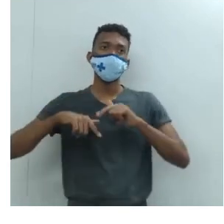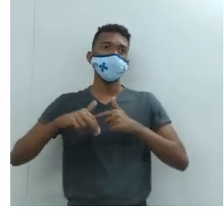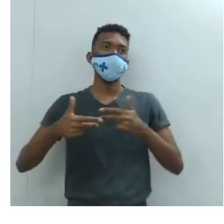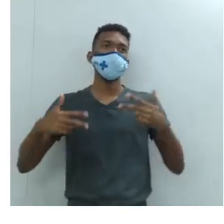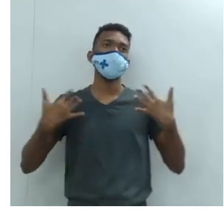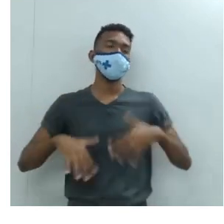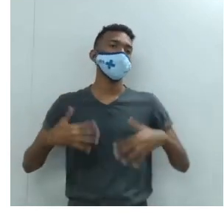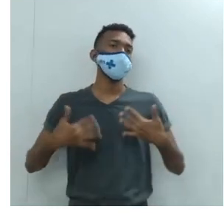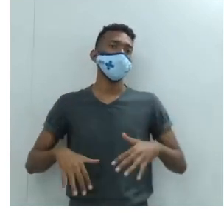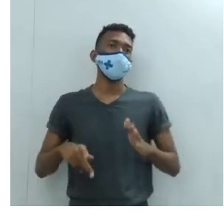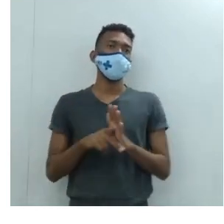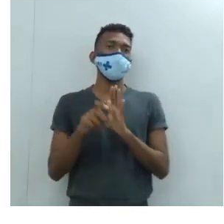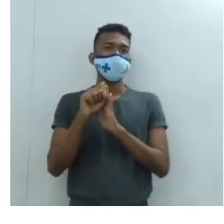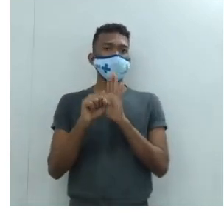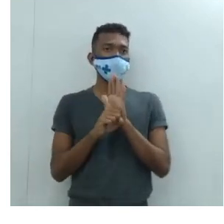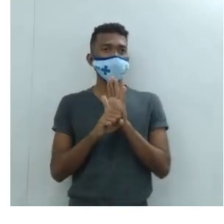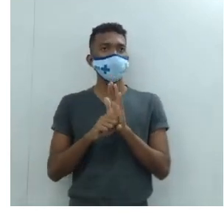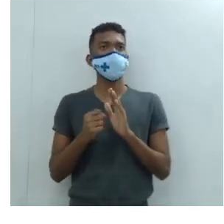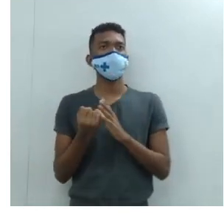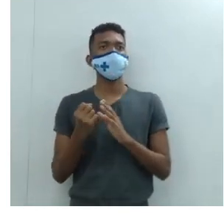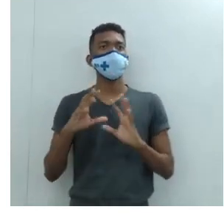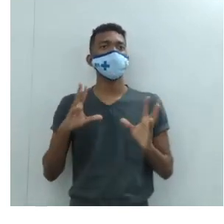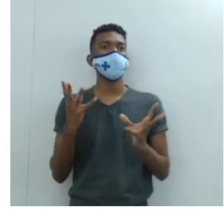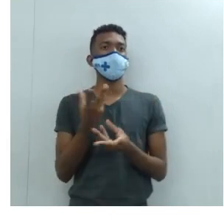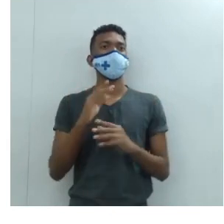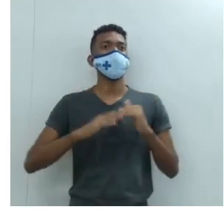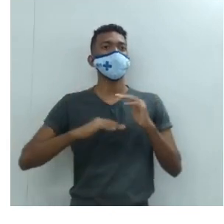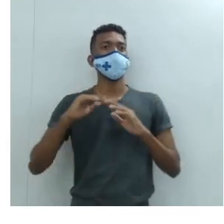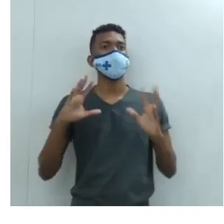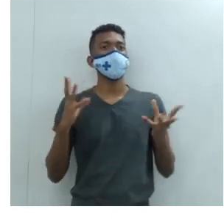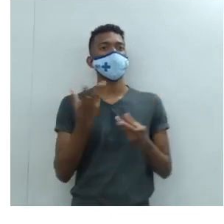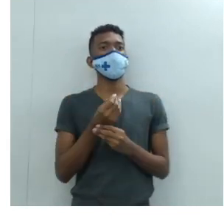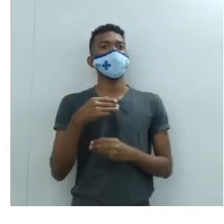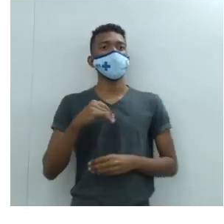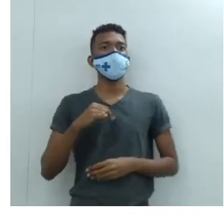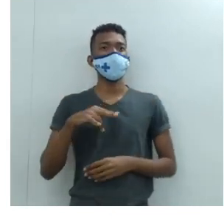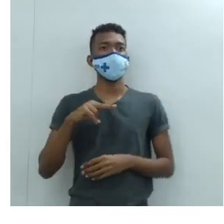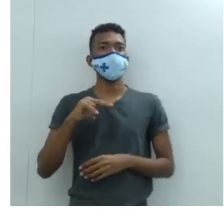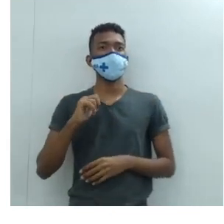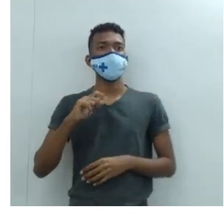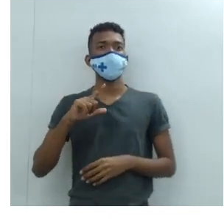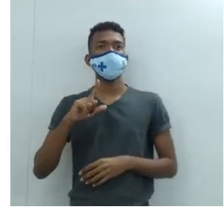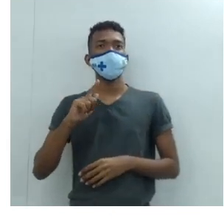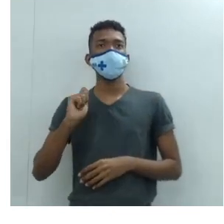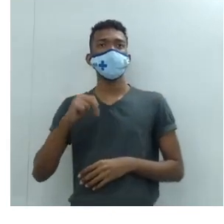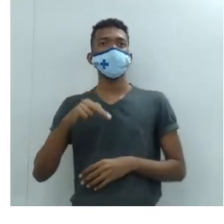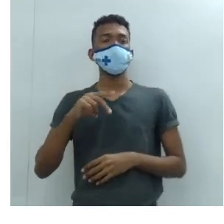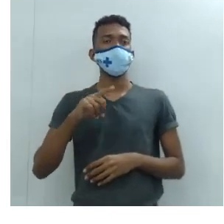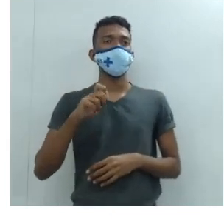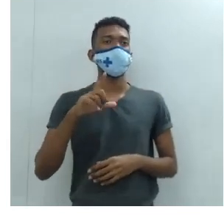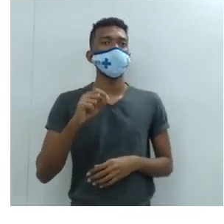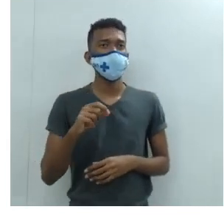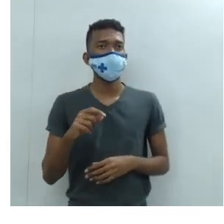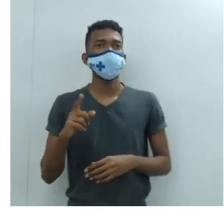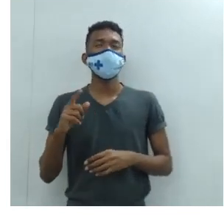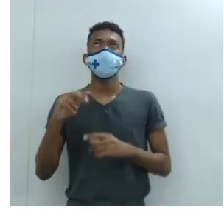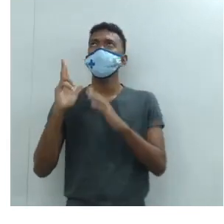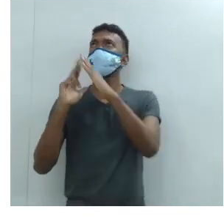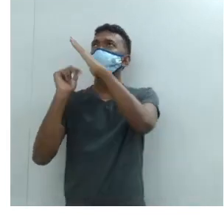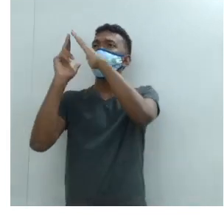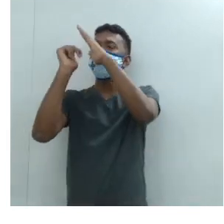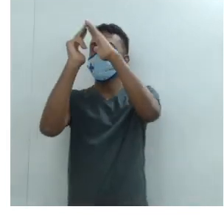seculares do grande artista Michelangelo. Então, na realidade, se comenta que Michelangelo, ao terminar de